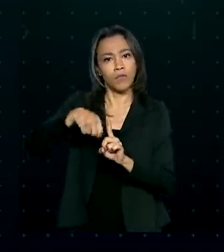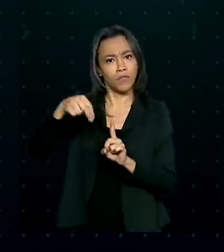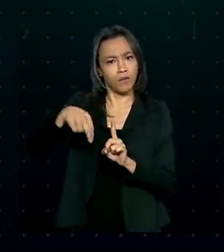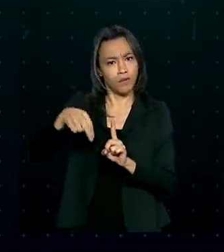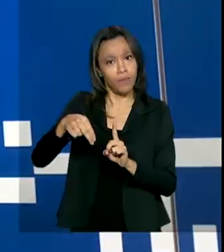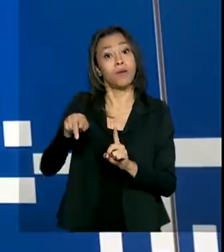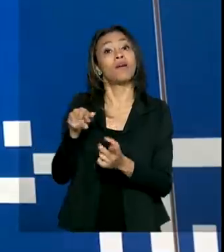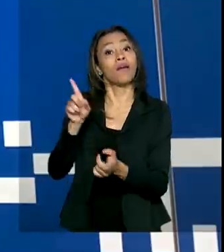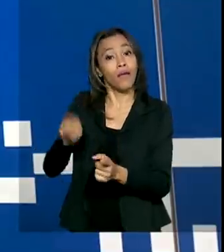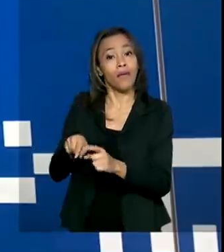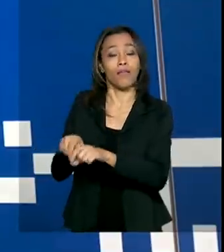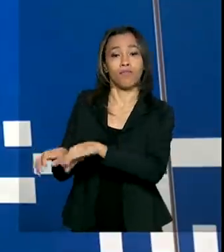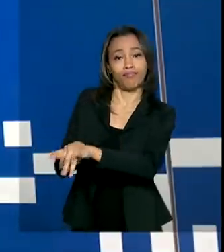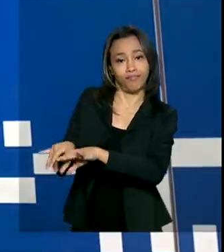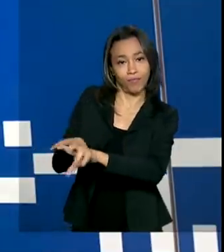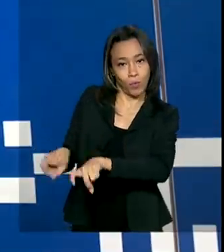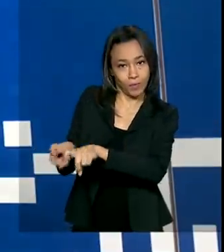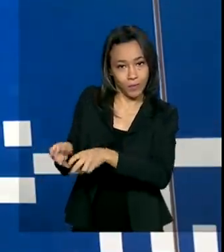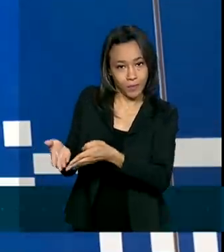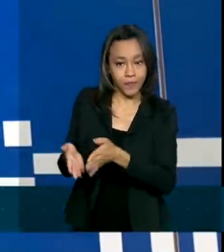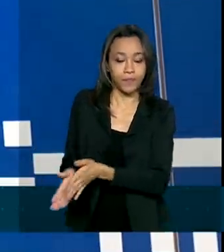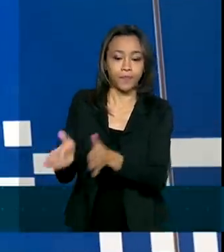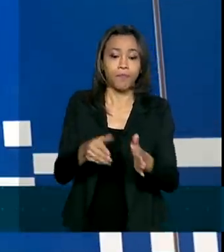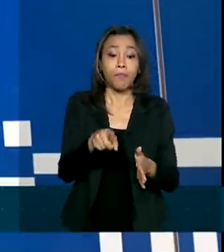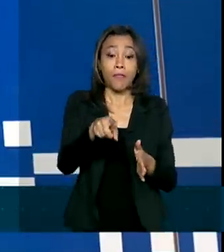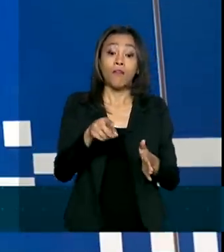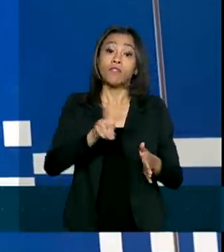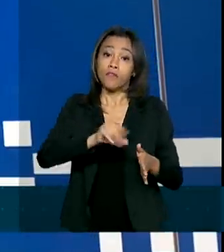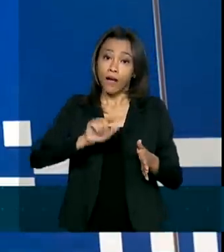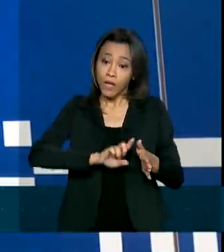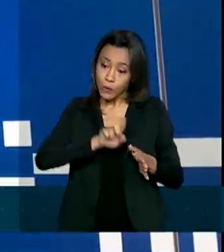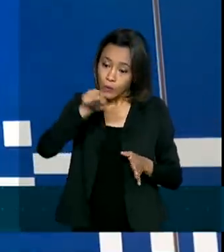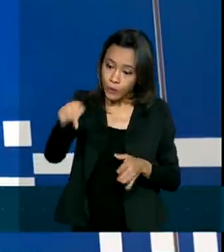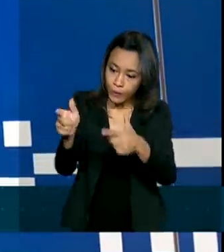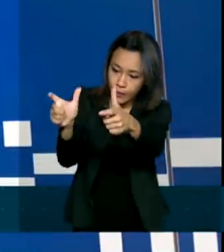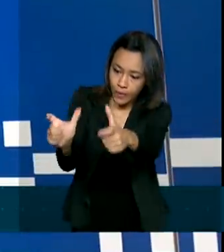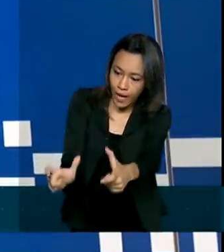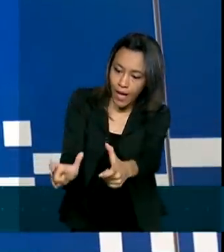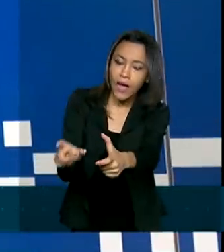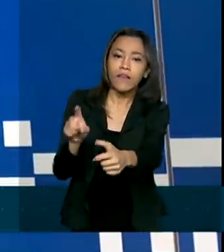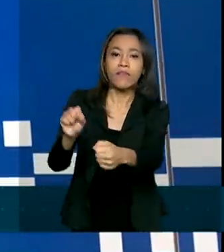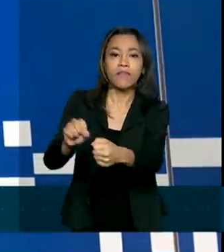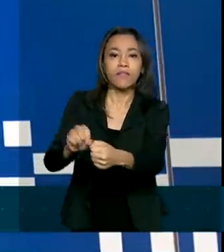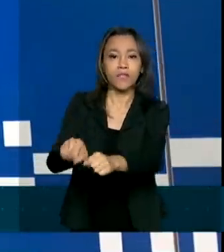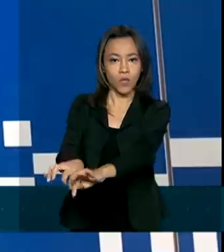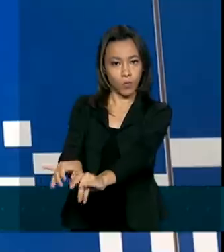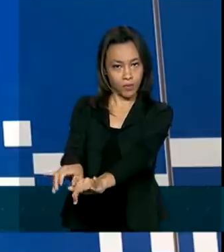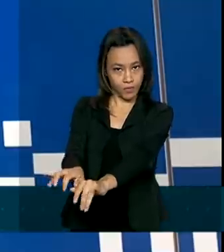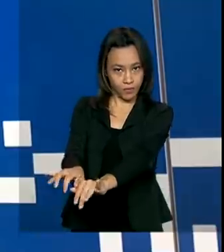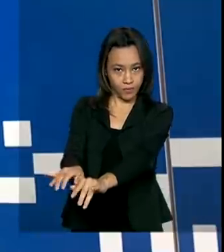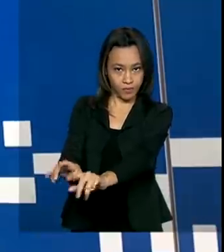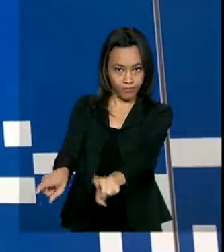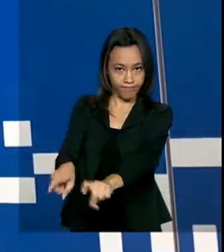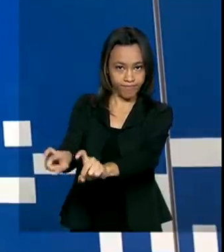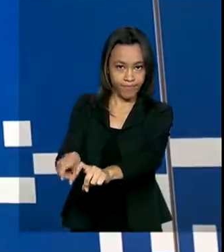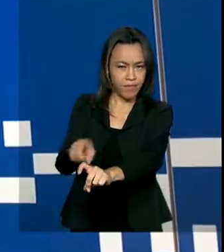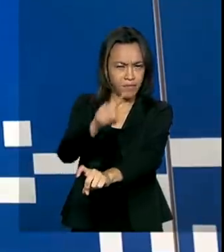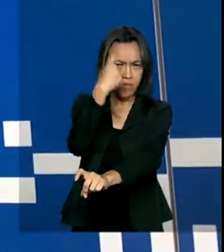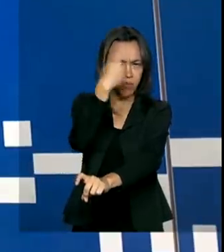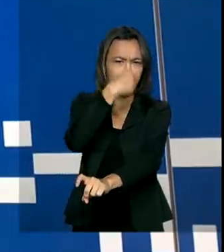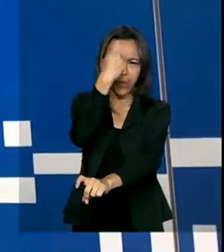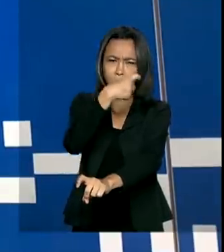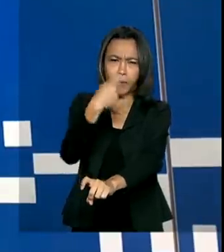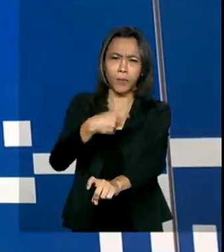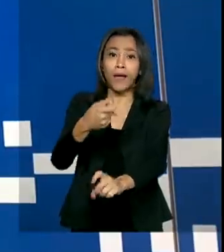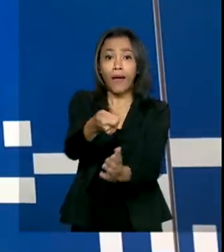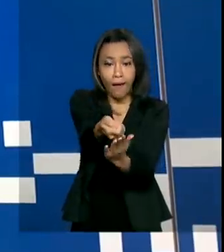digital. Nessa oportunidade, você irá até um local de prova e fará a prova num computador. Mas não se preocupe, a redação